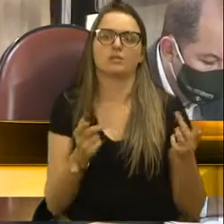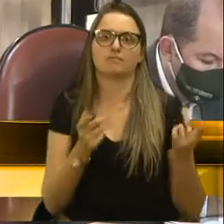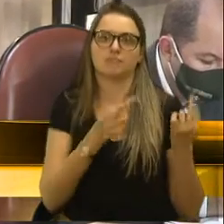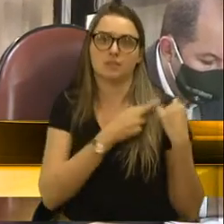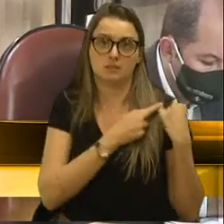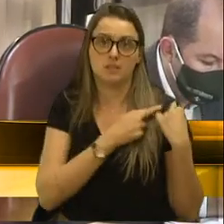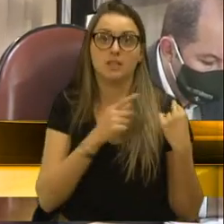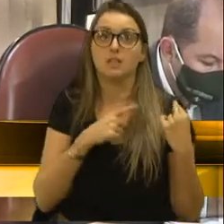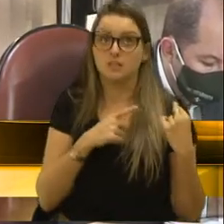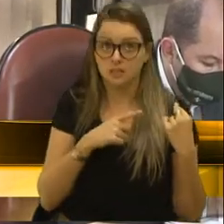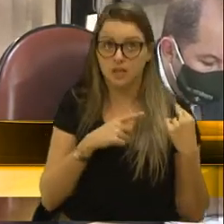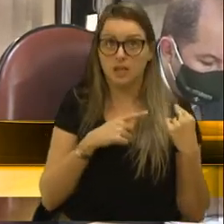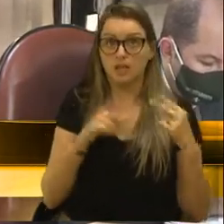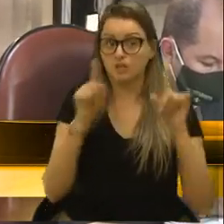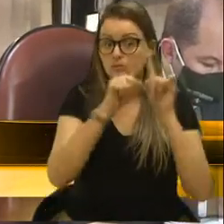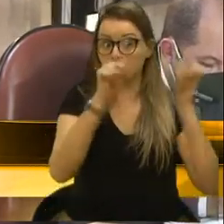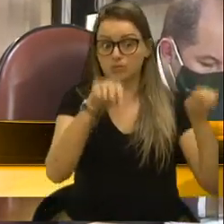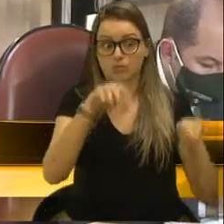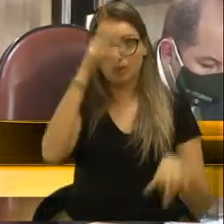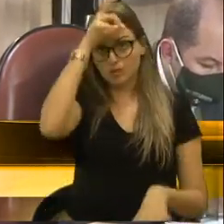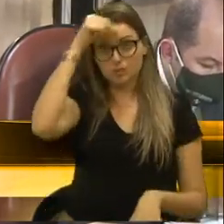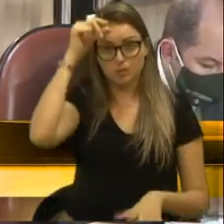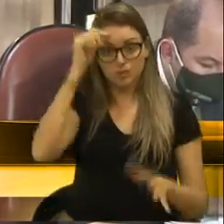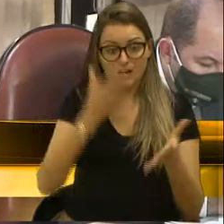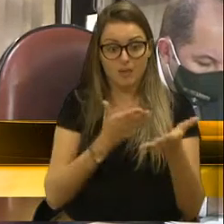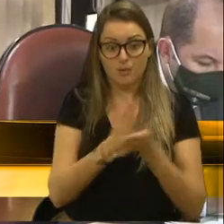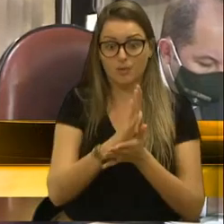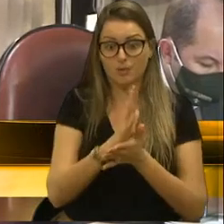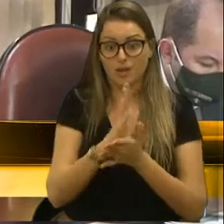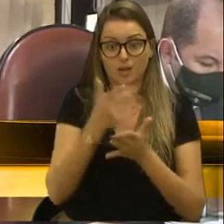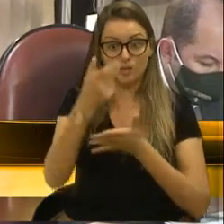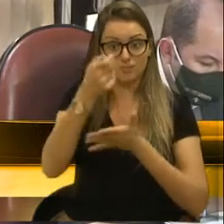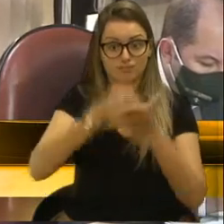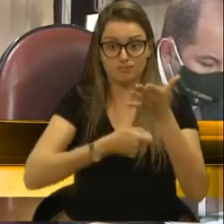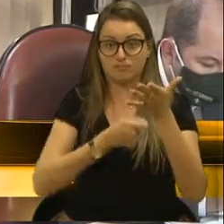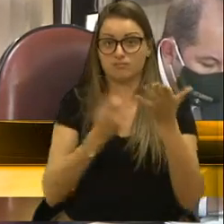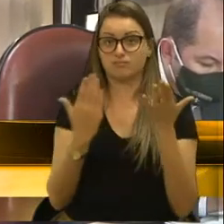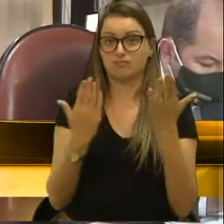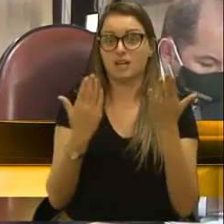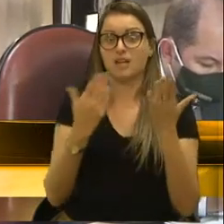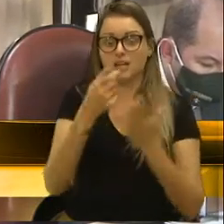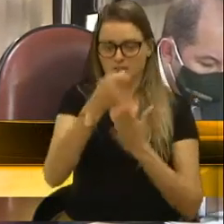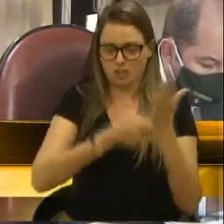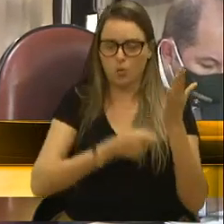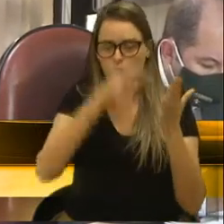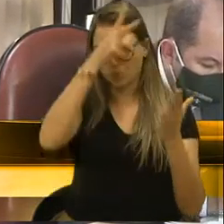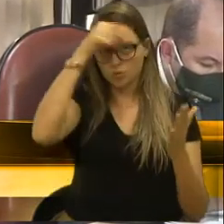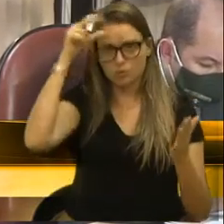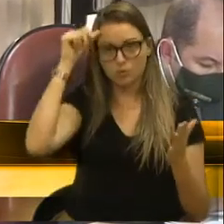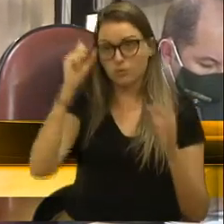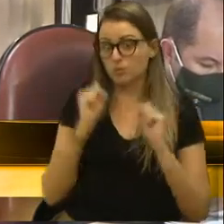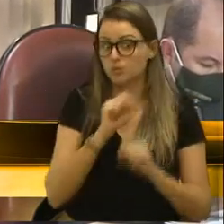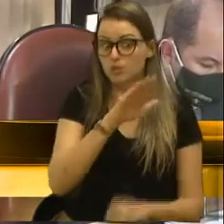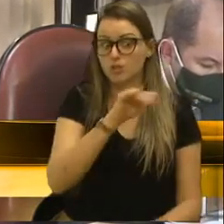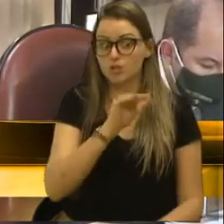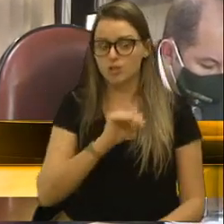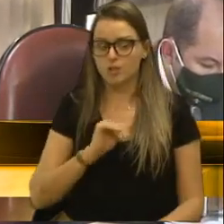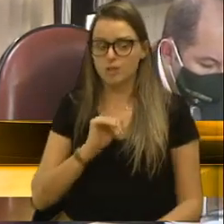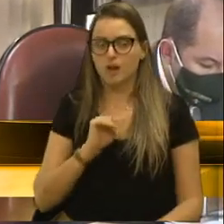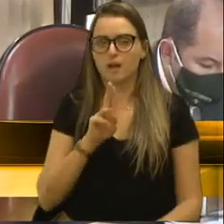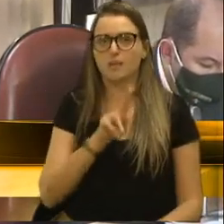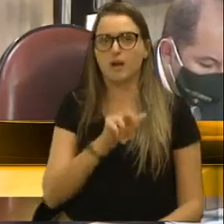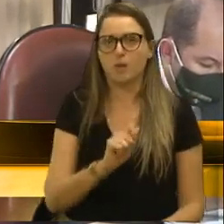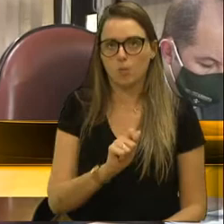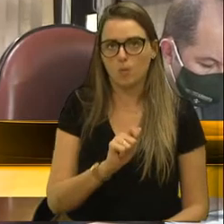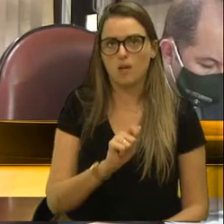lista de servidores públicos aprovados em concursos que poderiam ser chamados para trabalhar na atenção básica, para